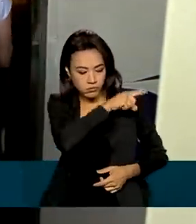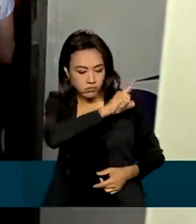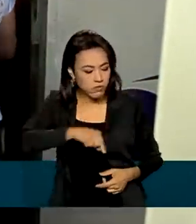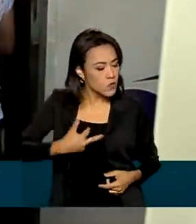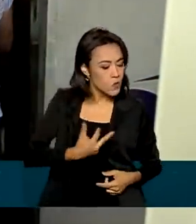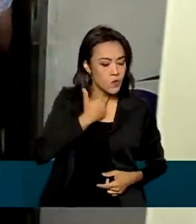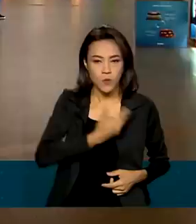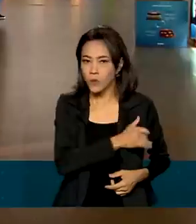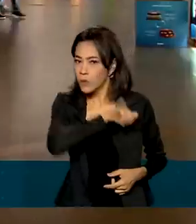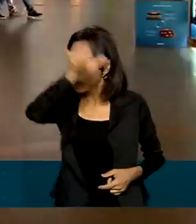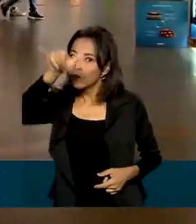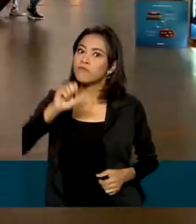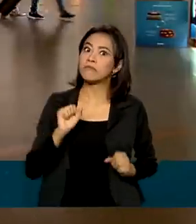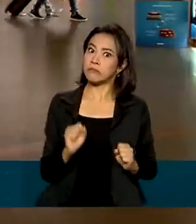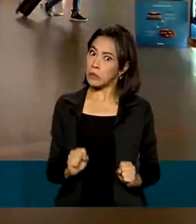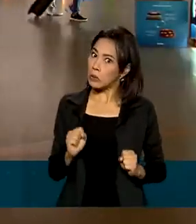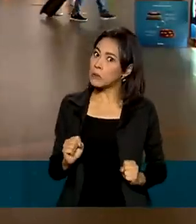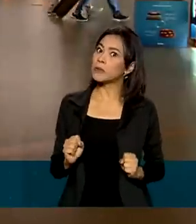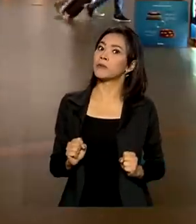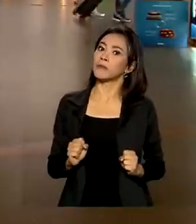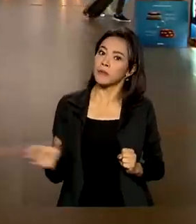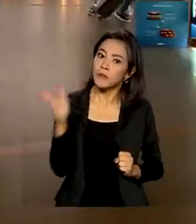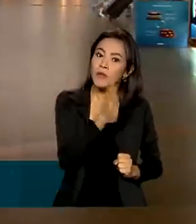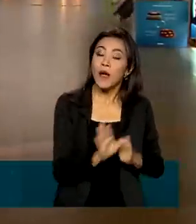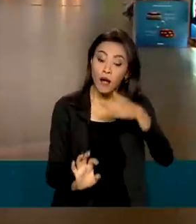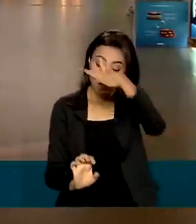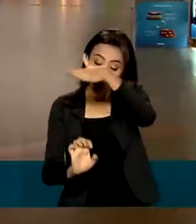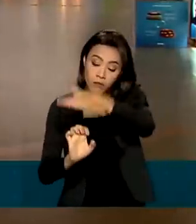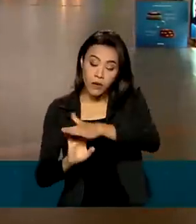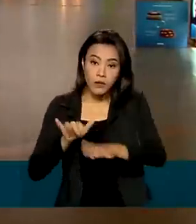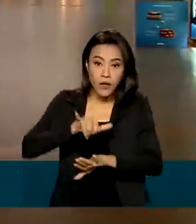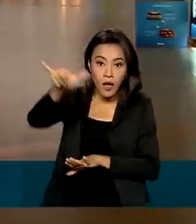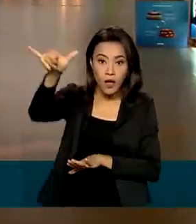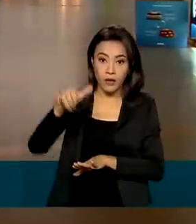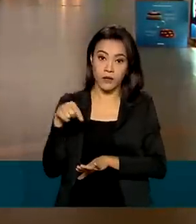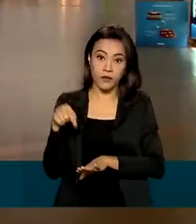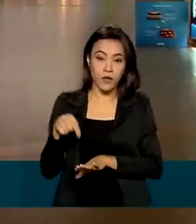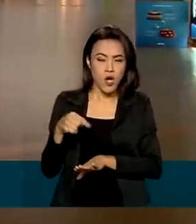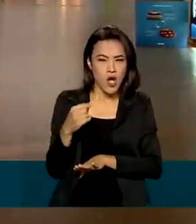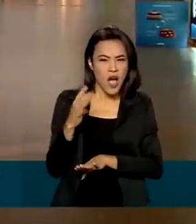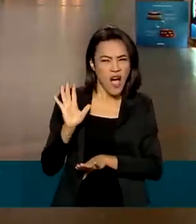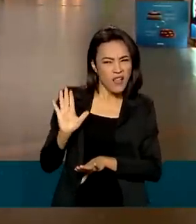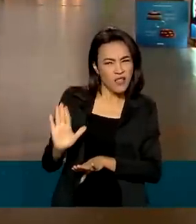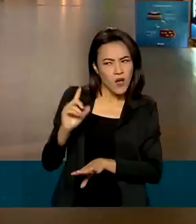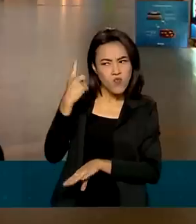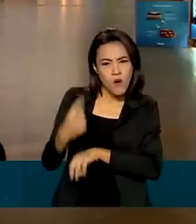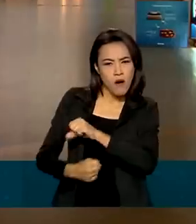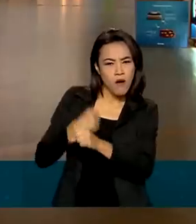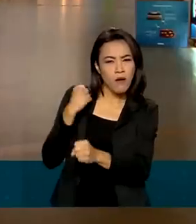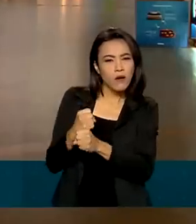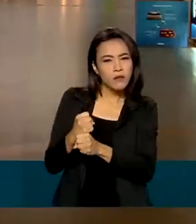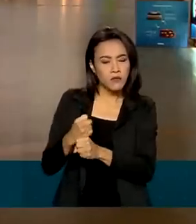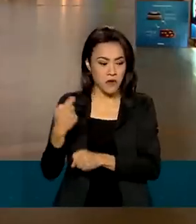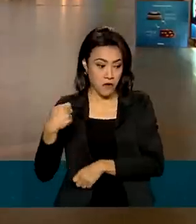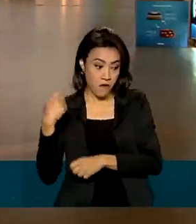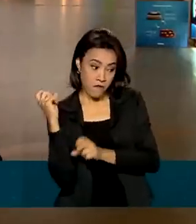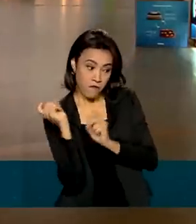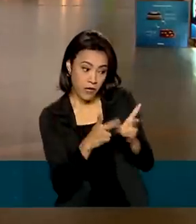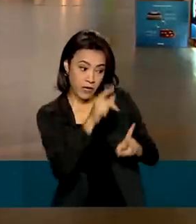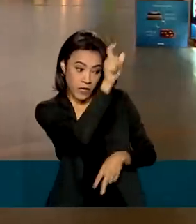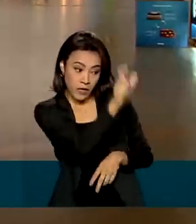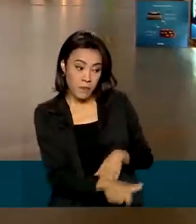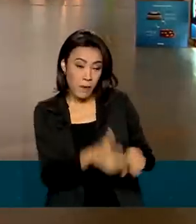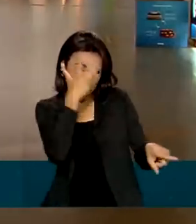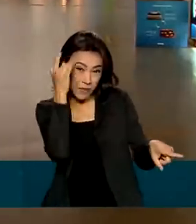viajar de avião. Pela lei, a empresa aérea poderá deixar de vender por até humano bilhete a passageiro que tenha